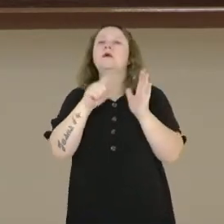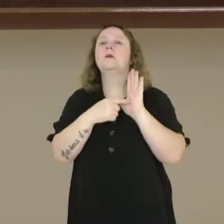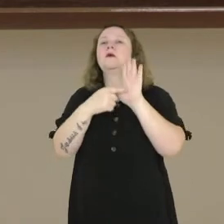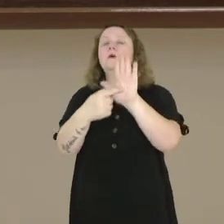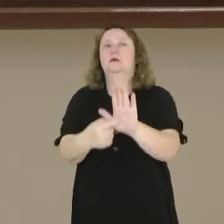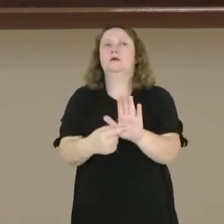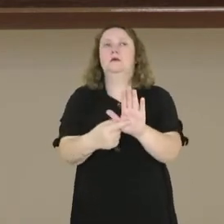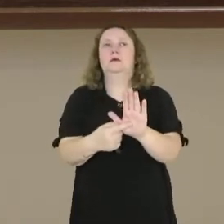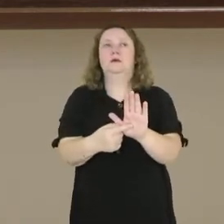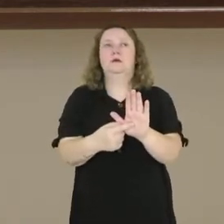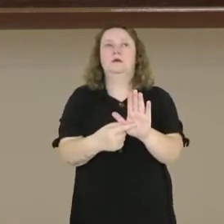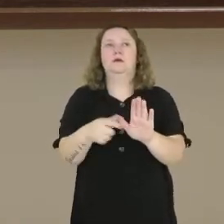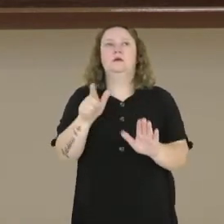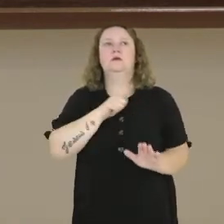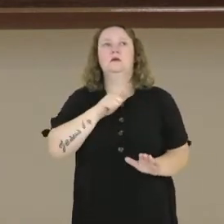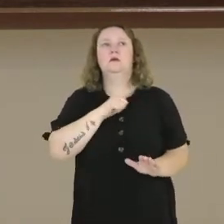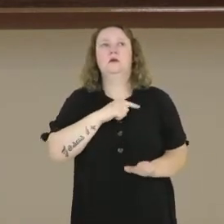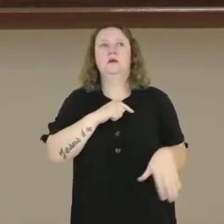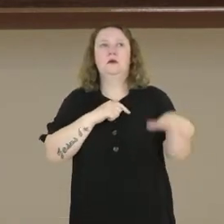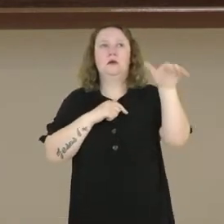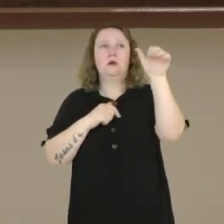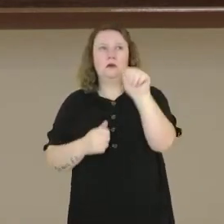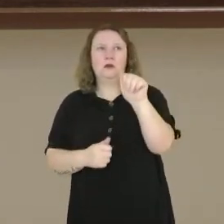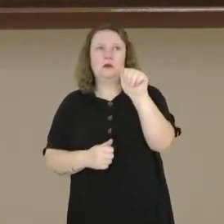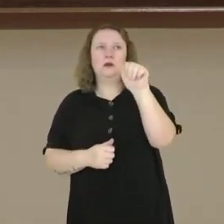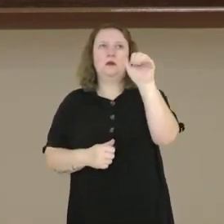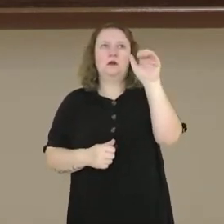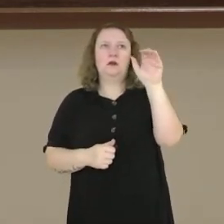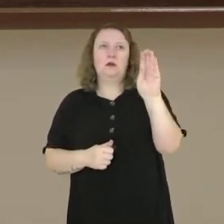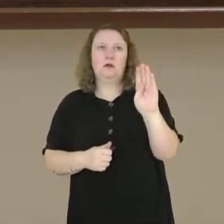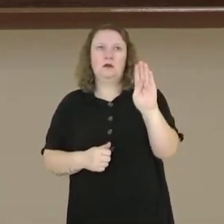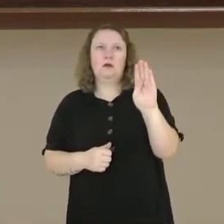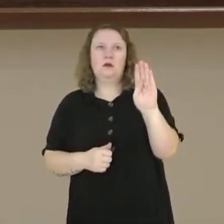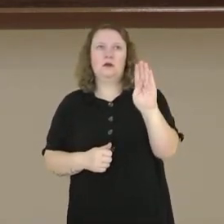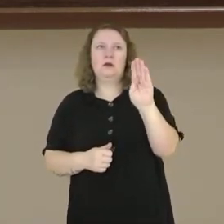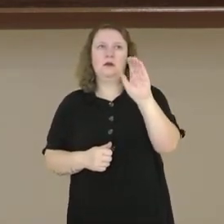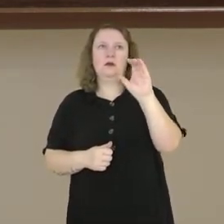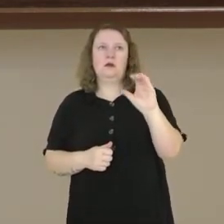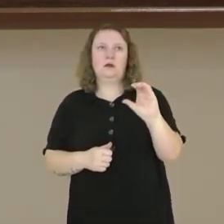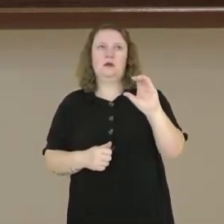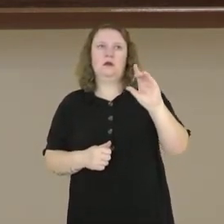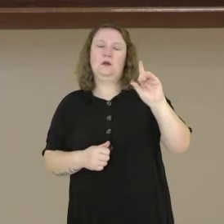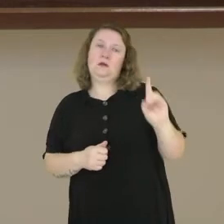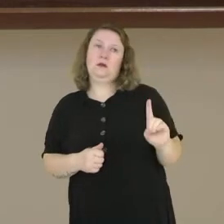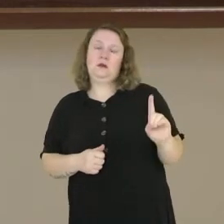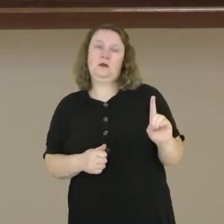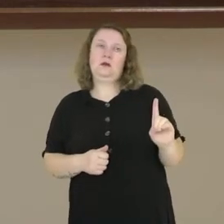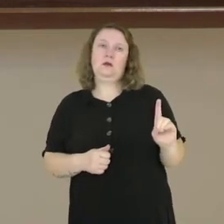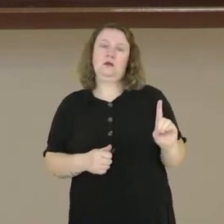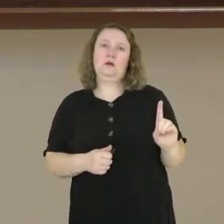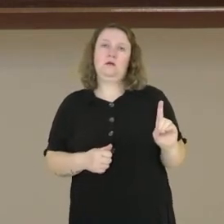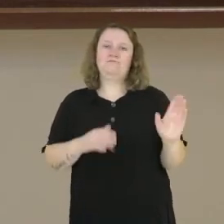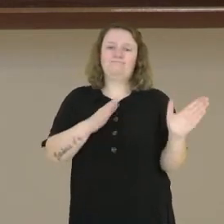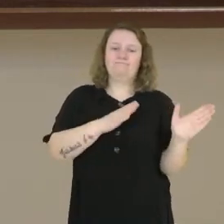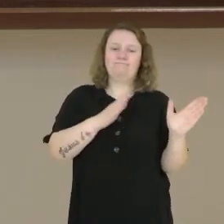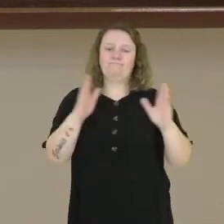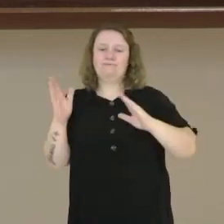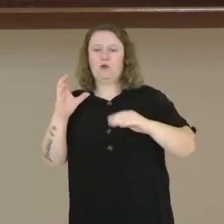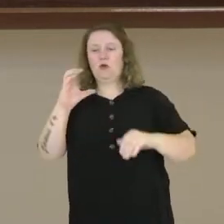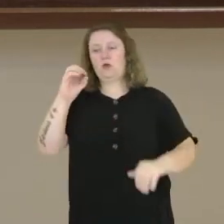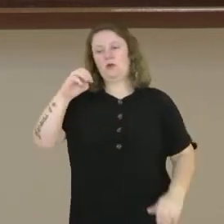coordenação, subordinação, um período simples ou é período composto? Período composto por